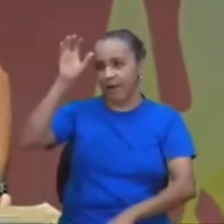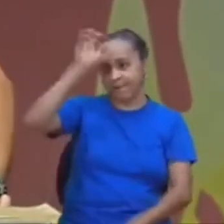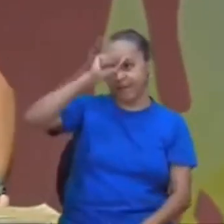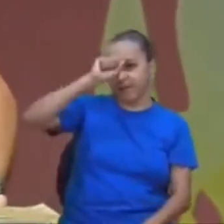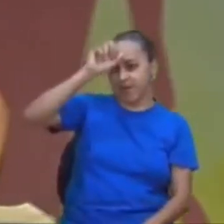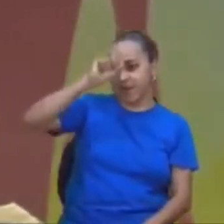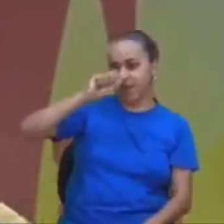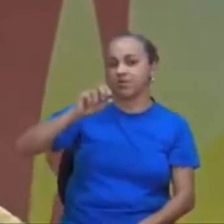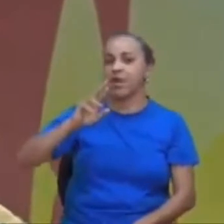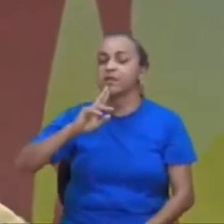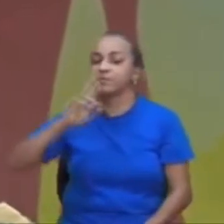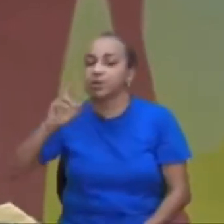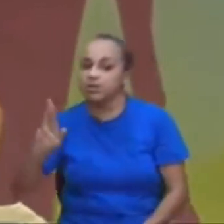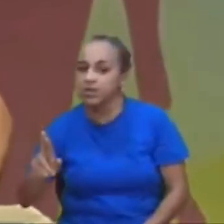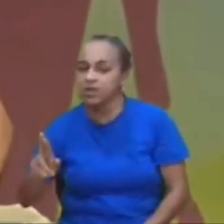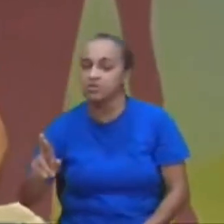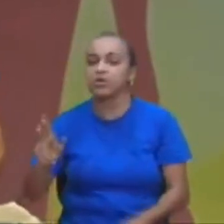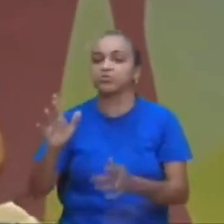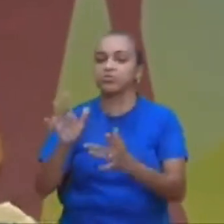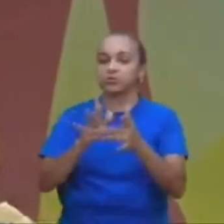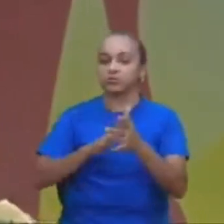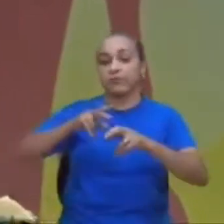aprendendo, ouvindo-os,